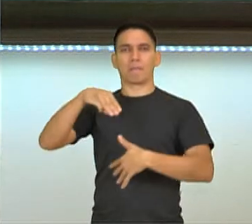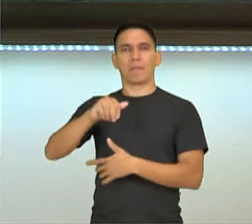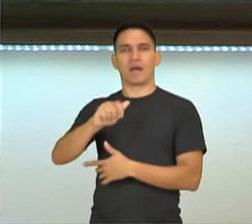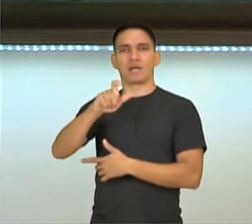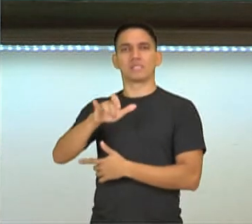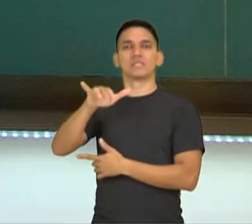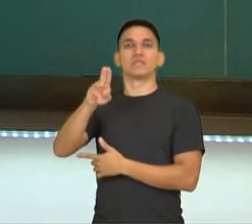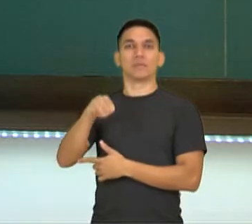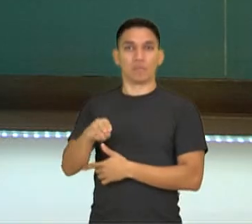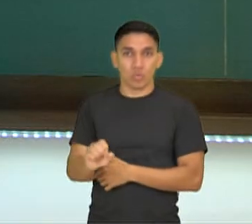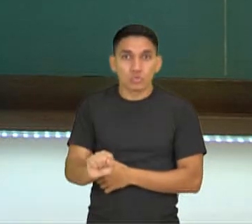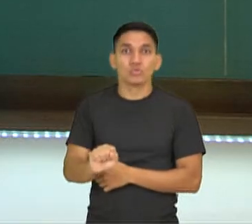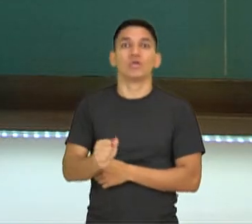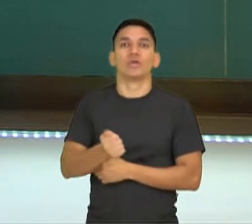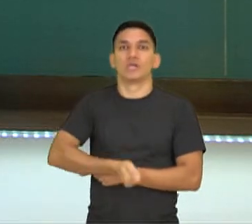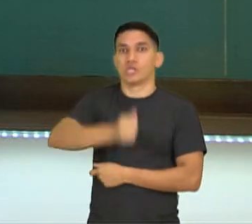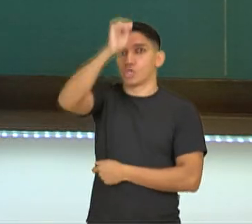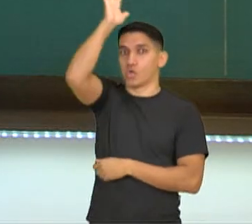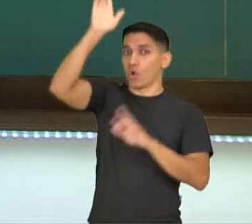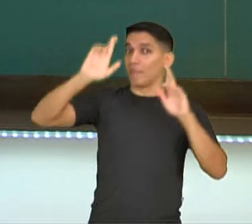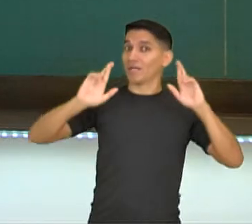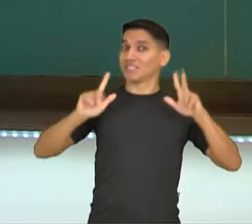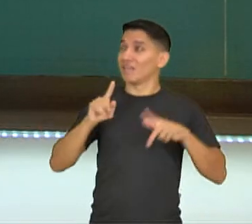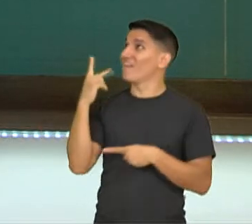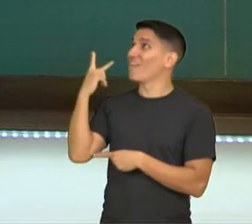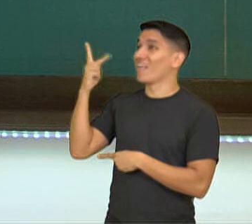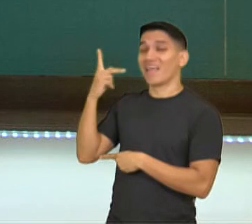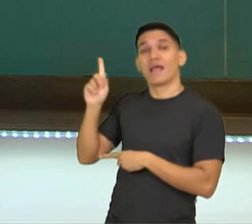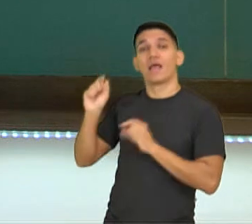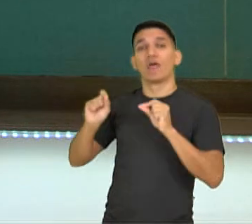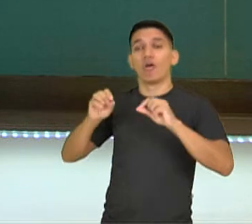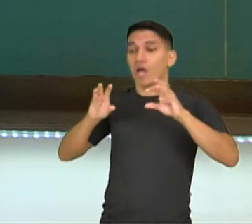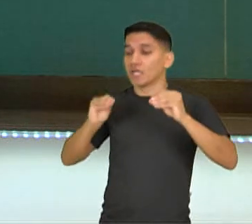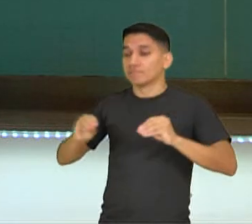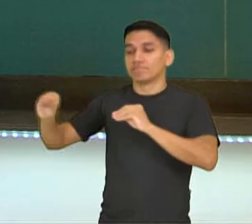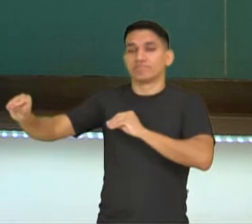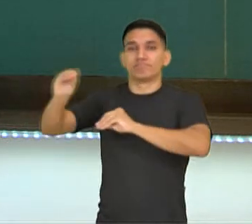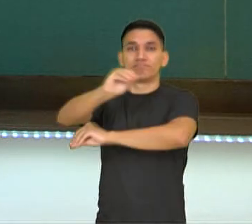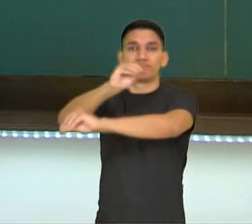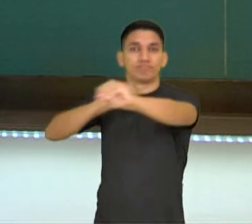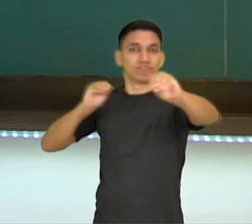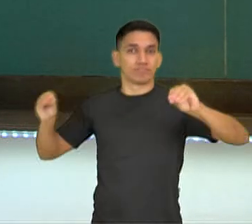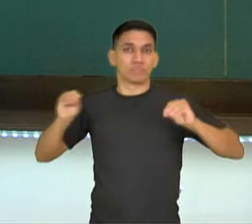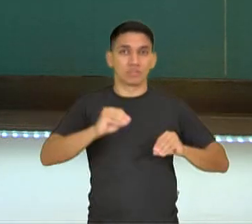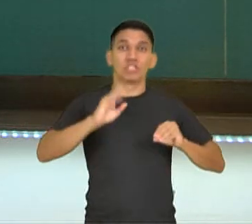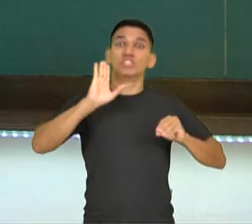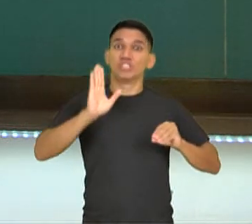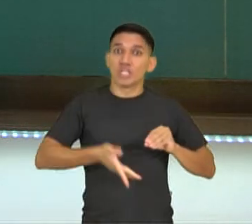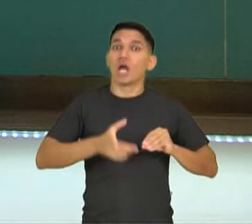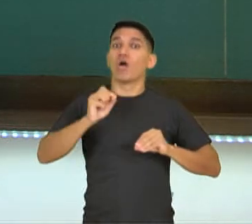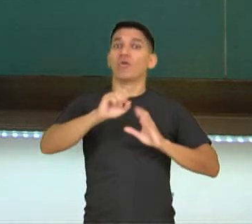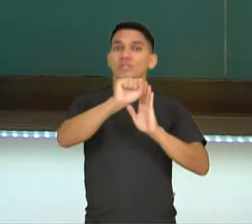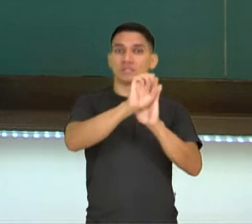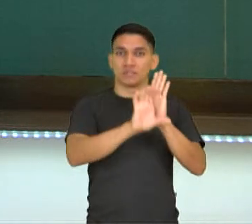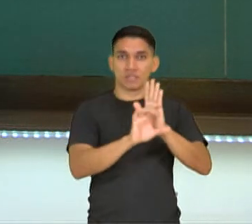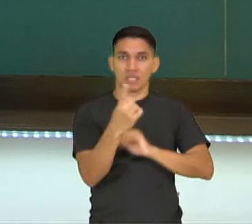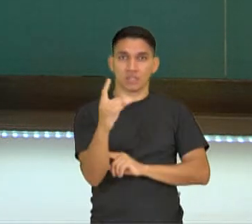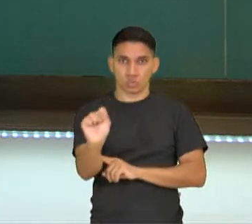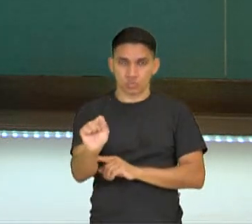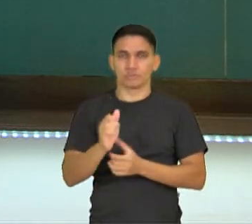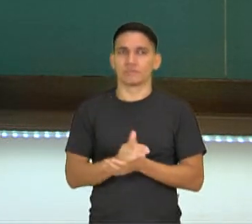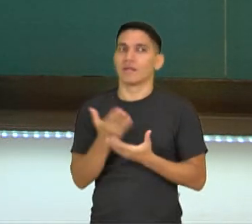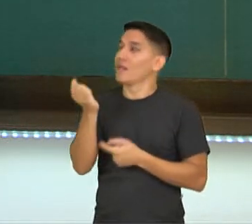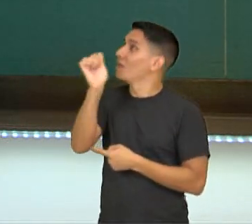Então, aqui não. Aqui passa a ser itinerante, viajar de uma cidade para outra. Isso no século XVIII, tá? E nessa